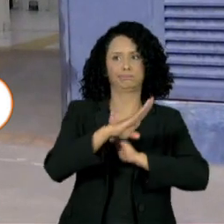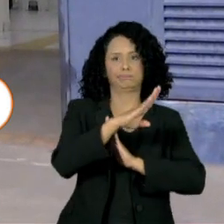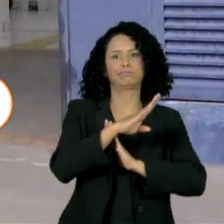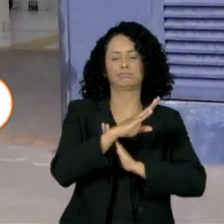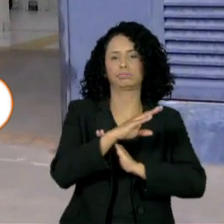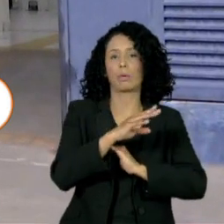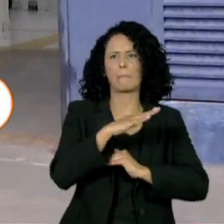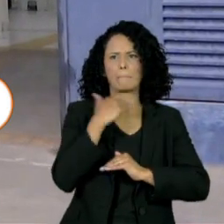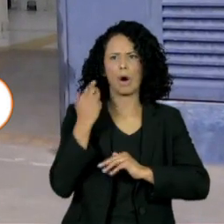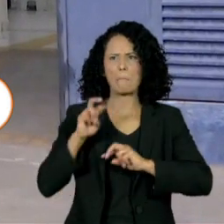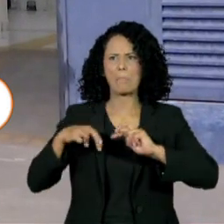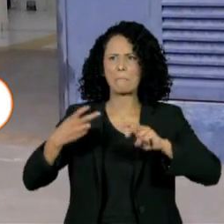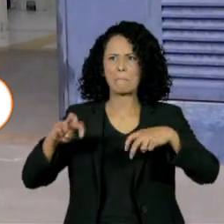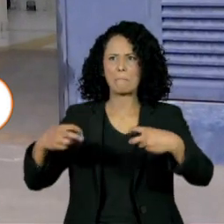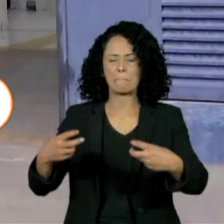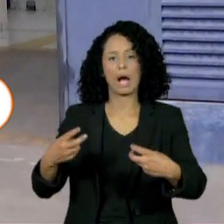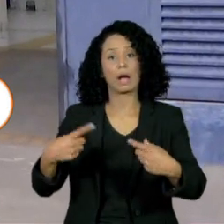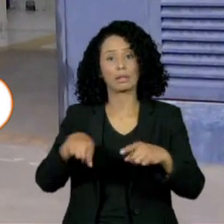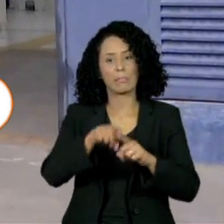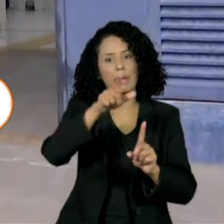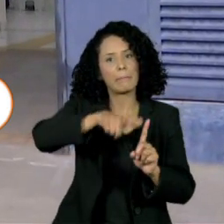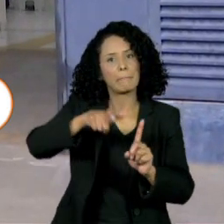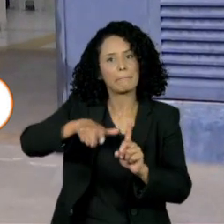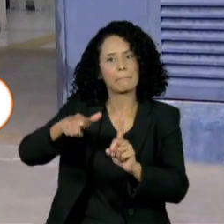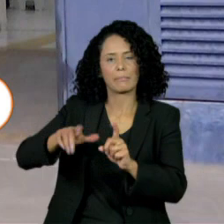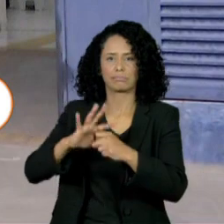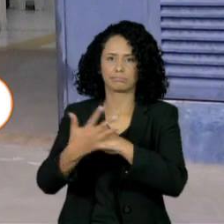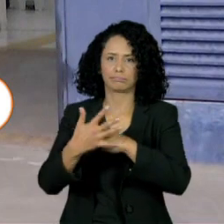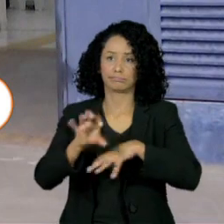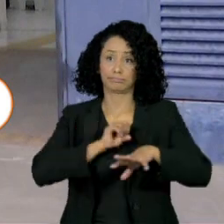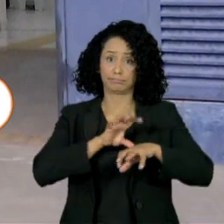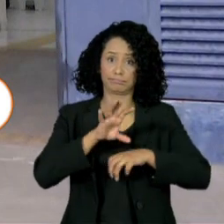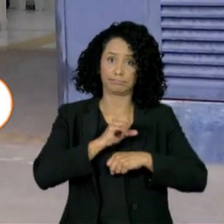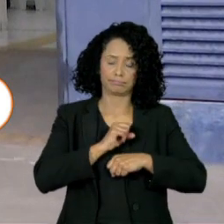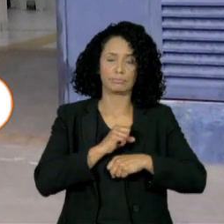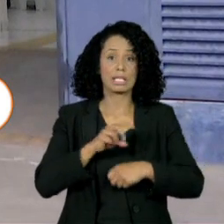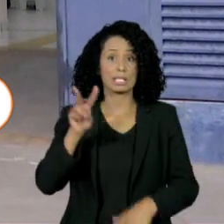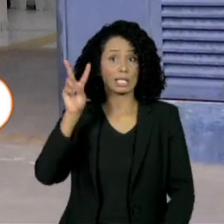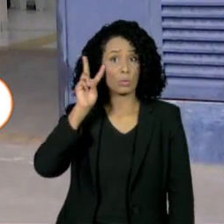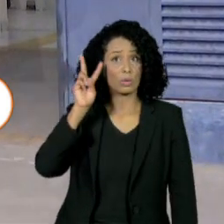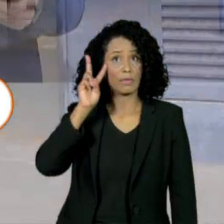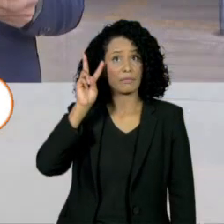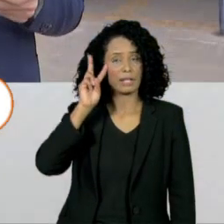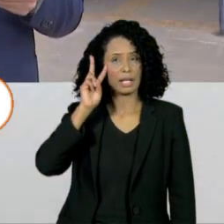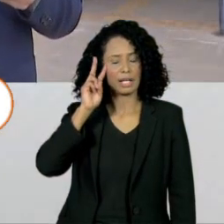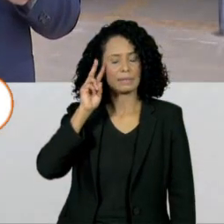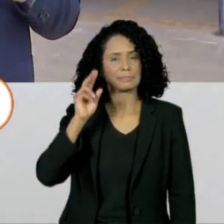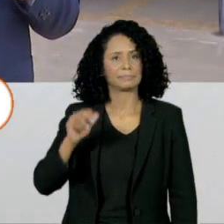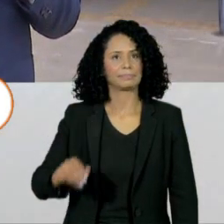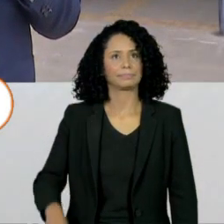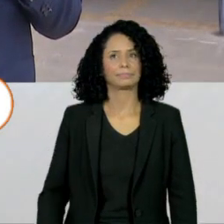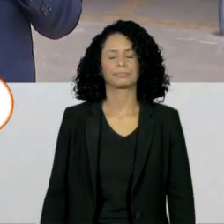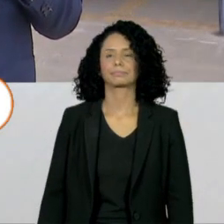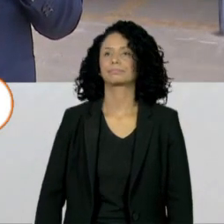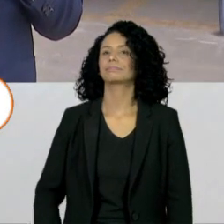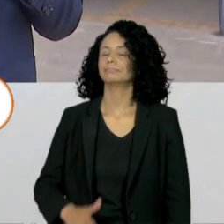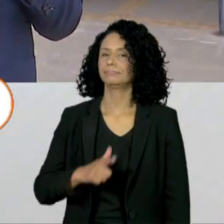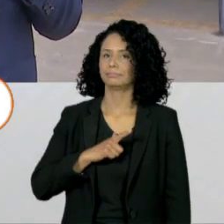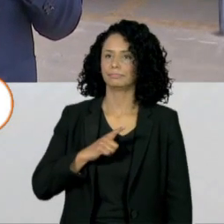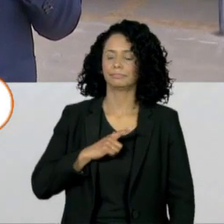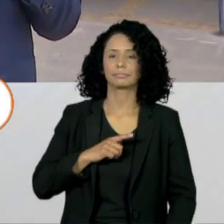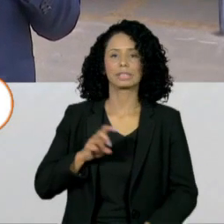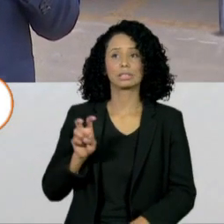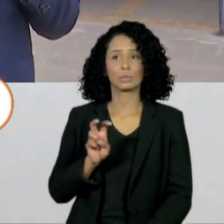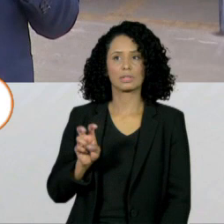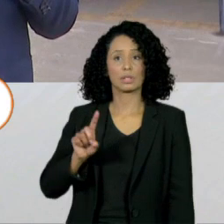mas também no número de casos, viu? De acordo com o boletim desta segunda-feira, o país registrou nas últimas 24 horas 55